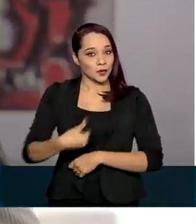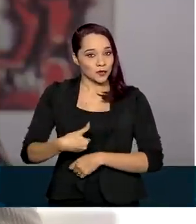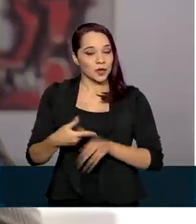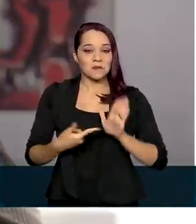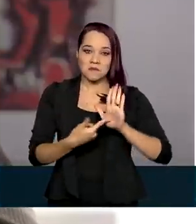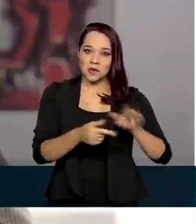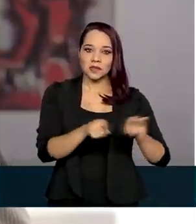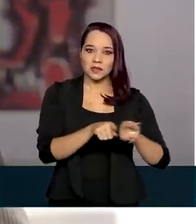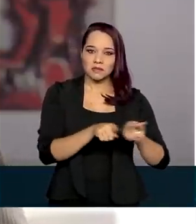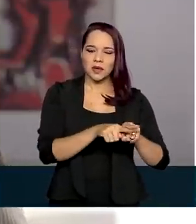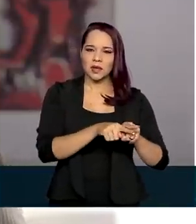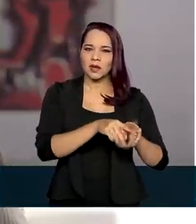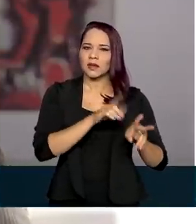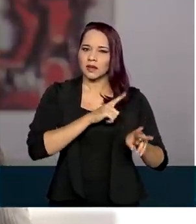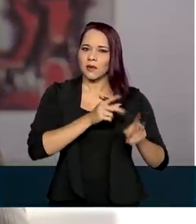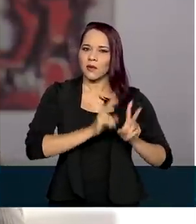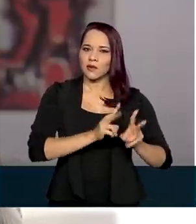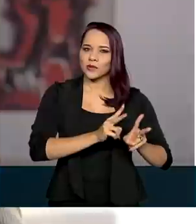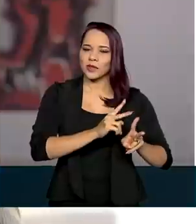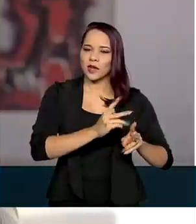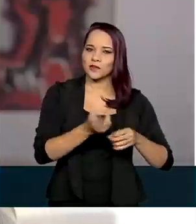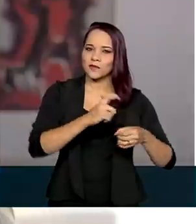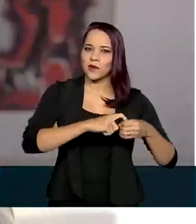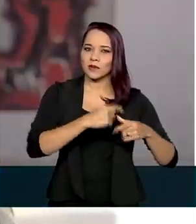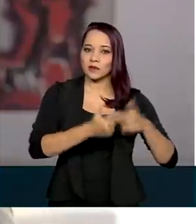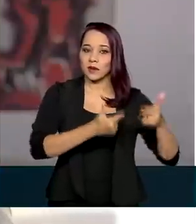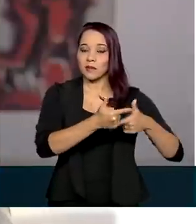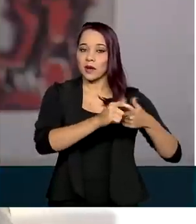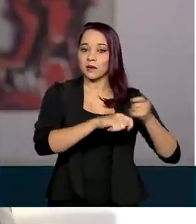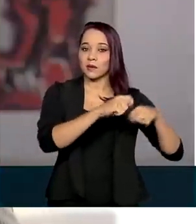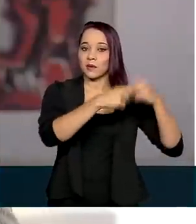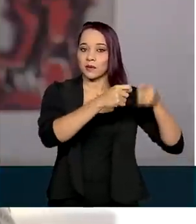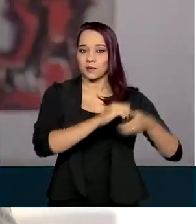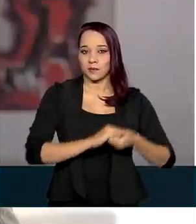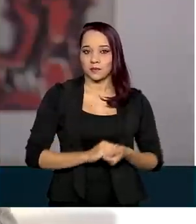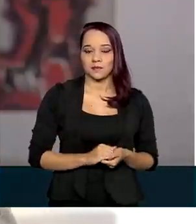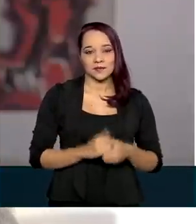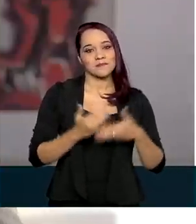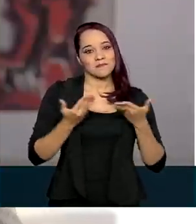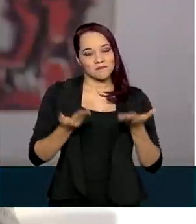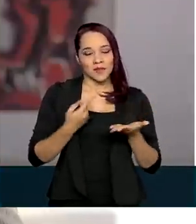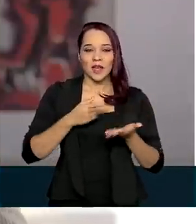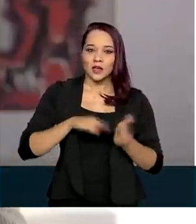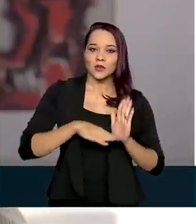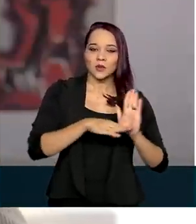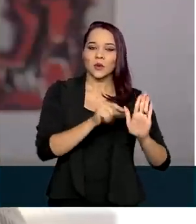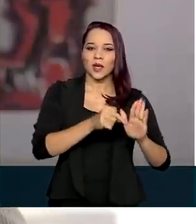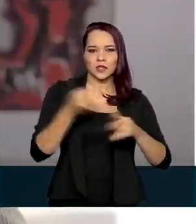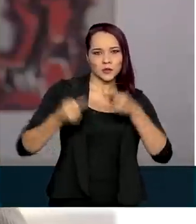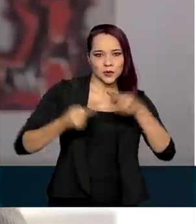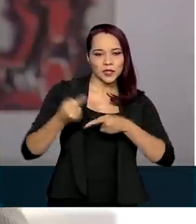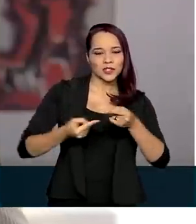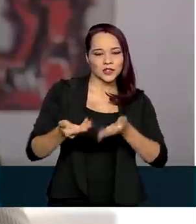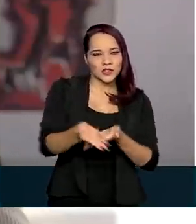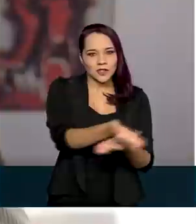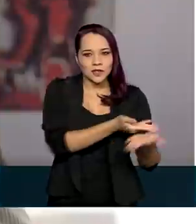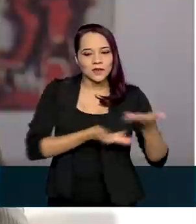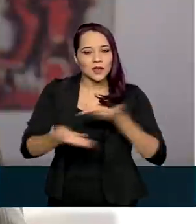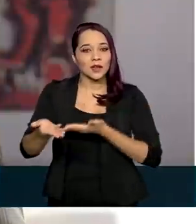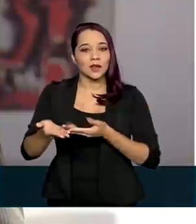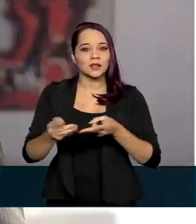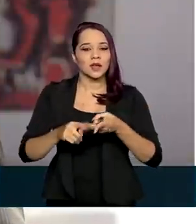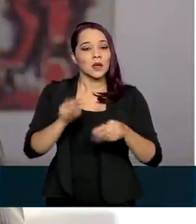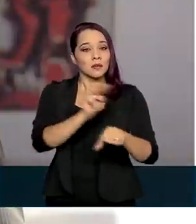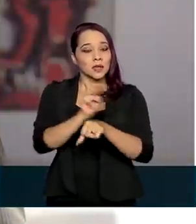mostram também uma continuidade da retomada das atividades econômicas. Para isso, contribuíram as políticas de transferência de renda,